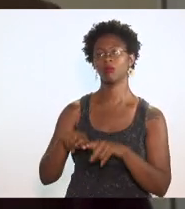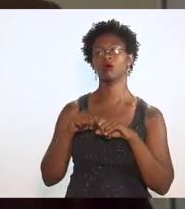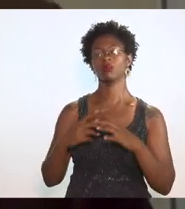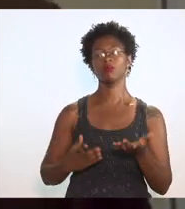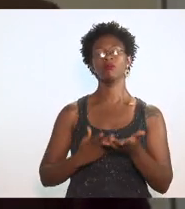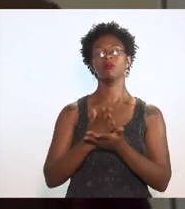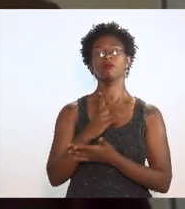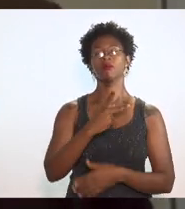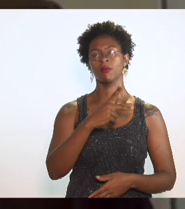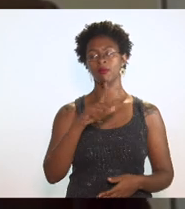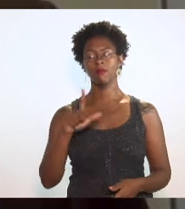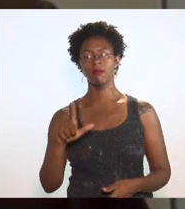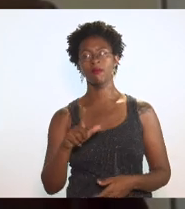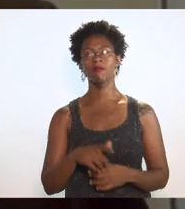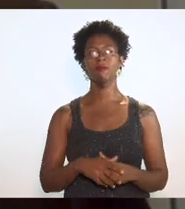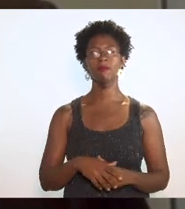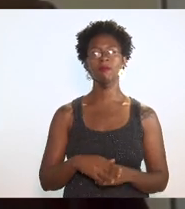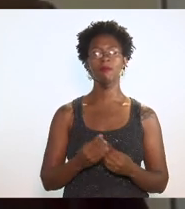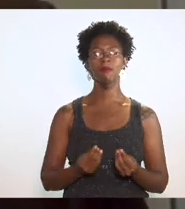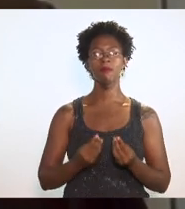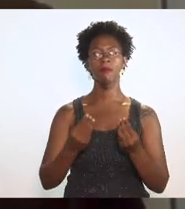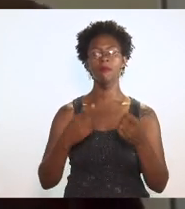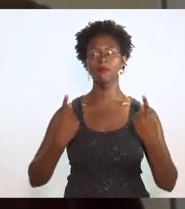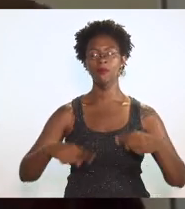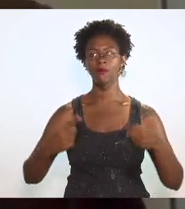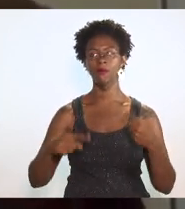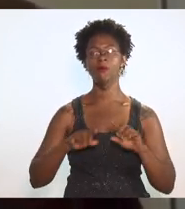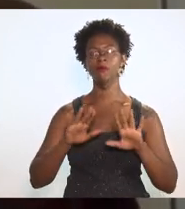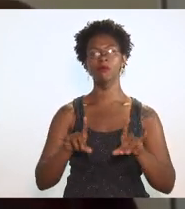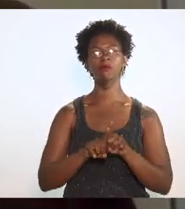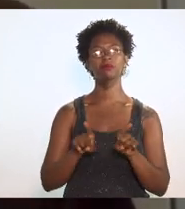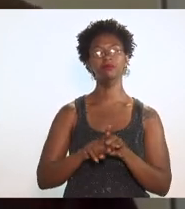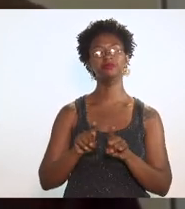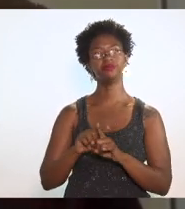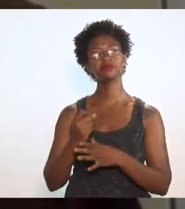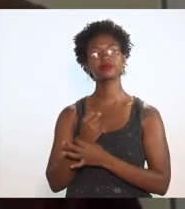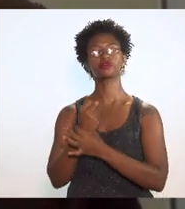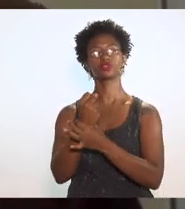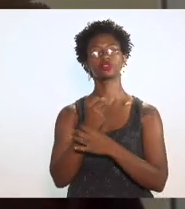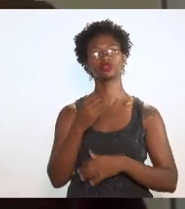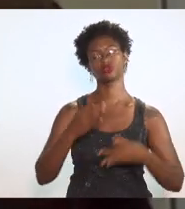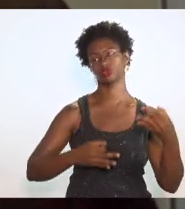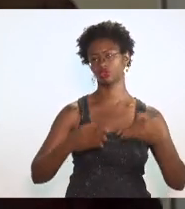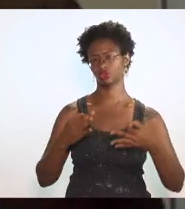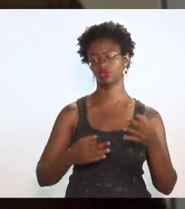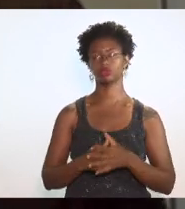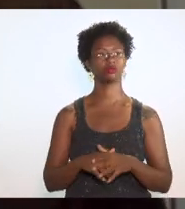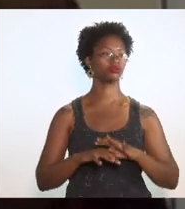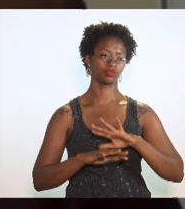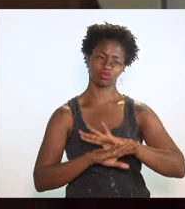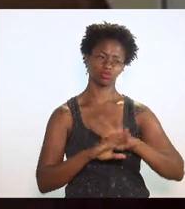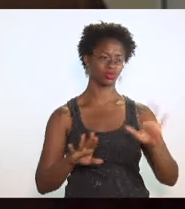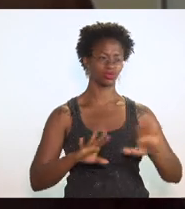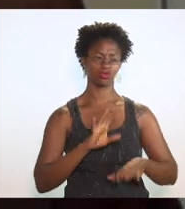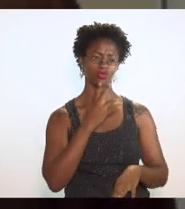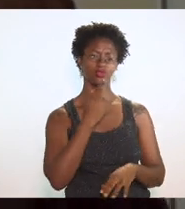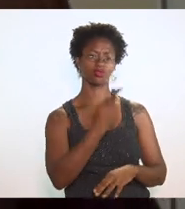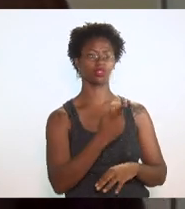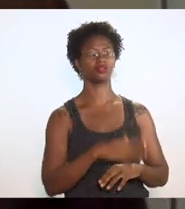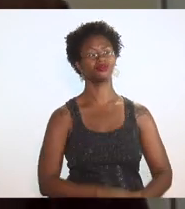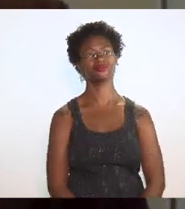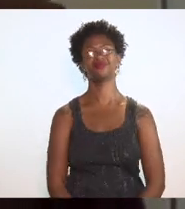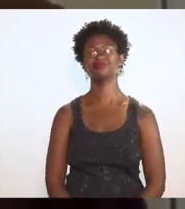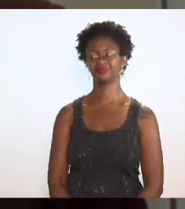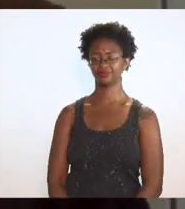de lei que dê competitividade, mas dê também segurança jurídica para o setor. Deputado, eram essas as considerações da Federação da Injustice.